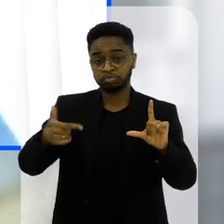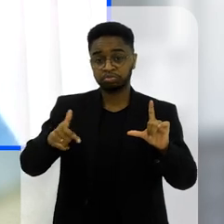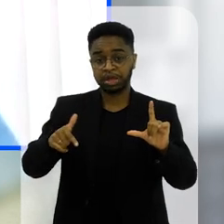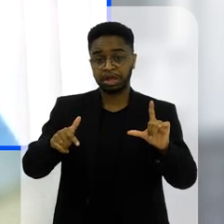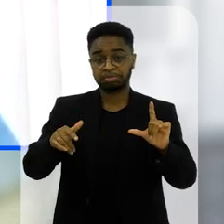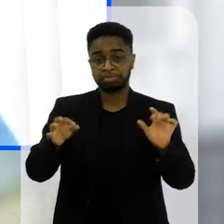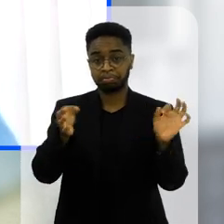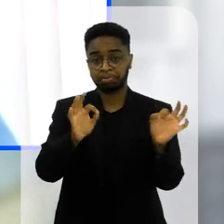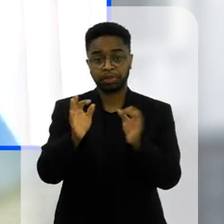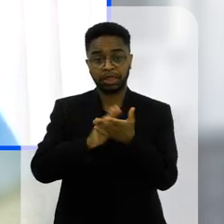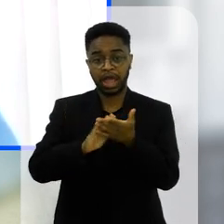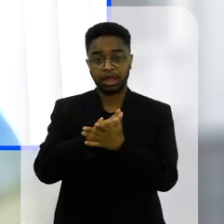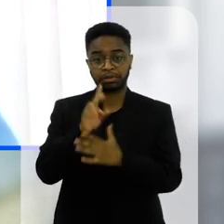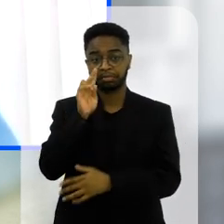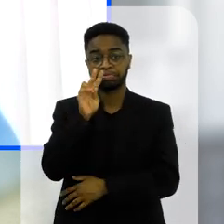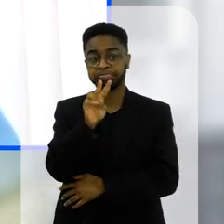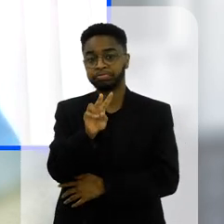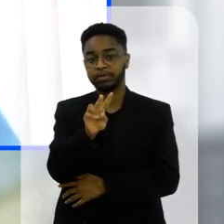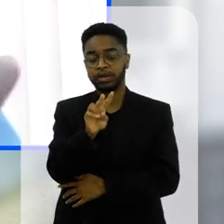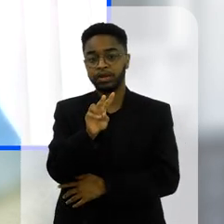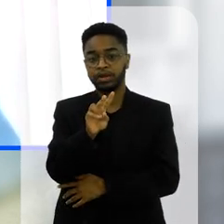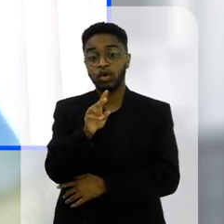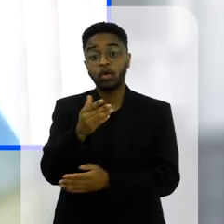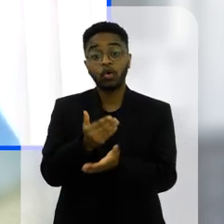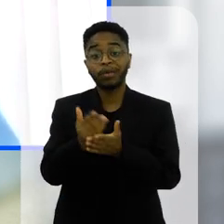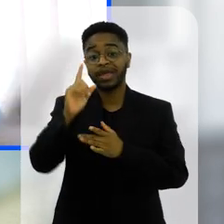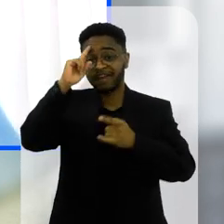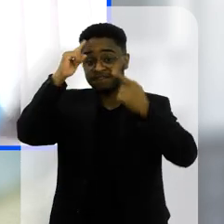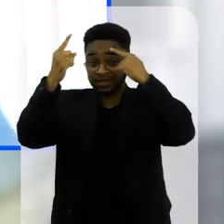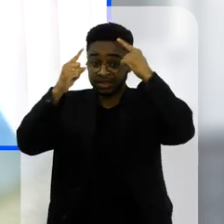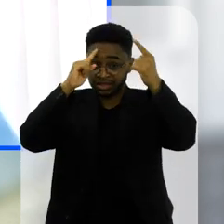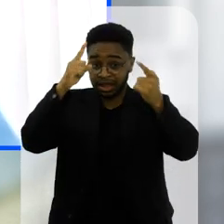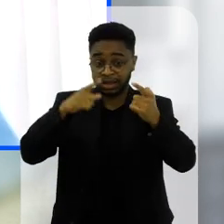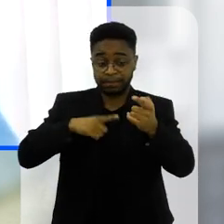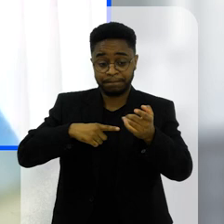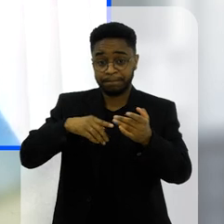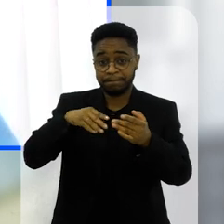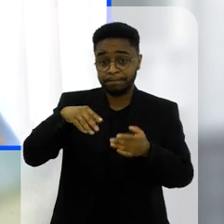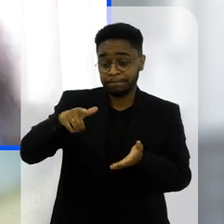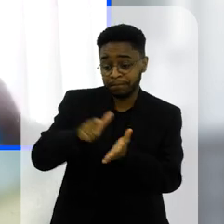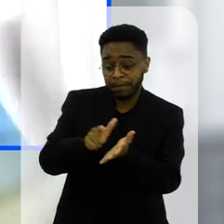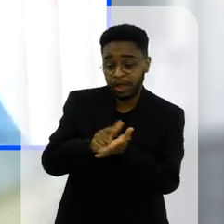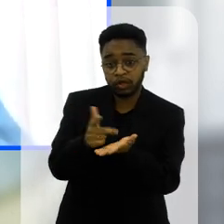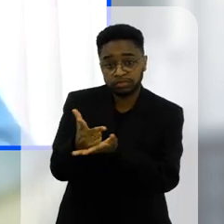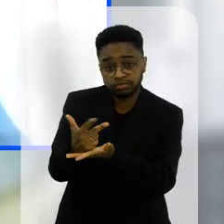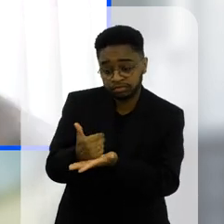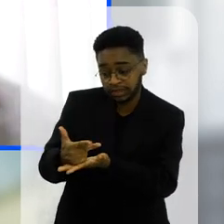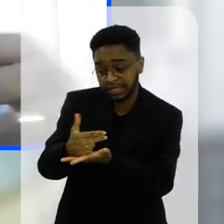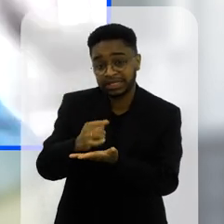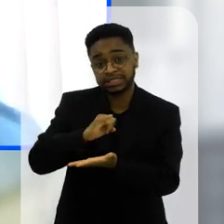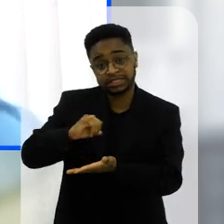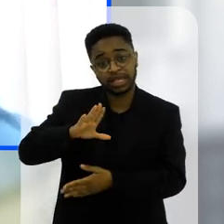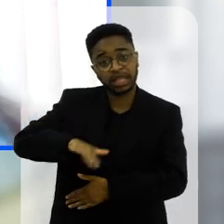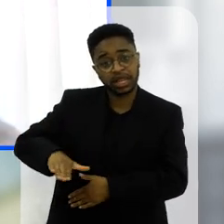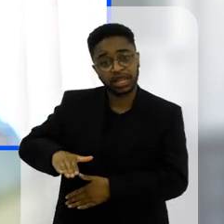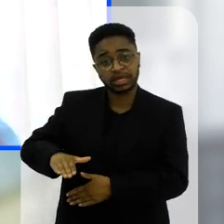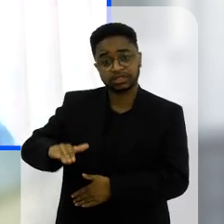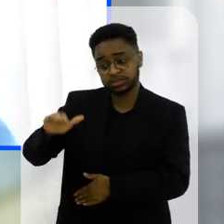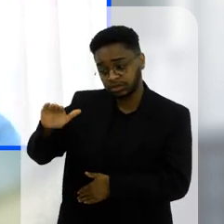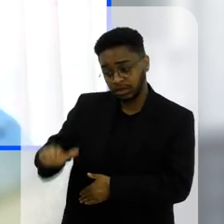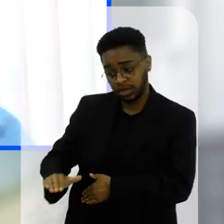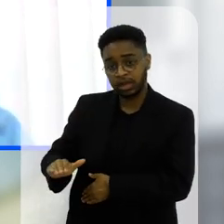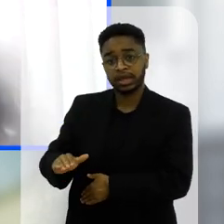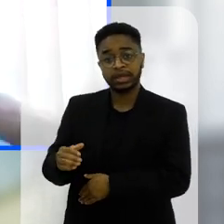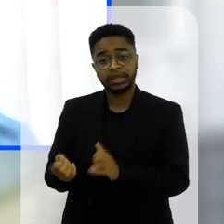tela ali pra ficar apenas observando ela vai criar ela vai pegar um papel ela vai desenhar ela vai construir se for uma criança pequena ela vai construir a casinha